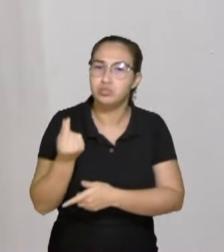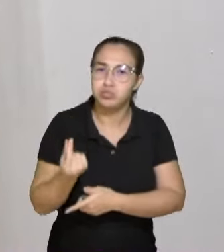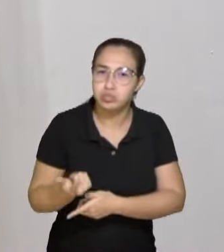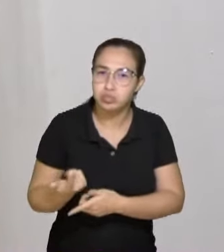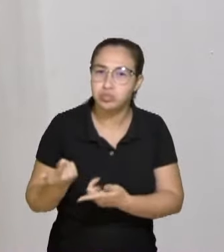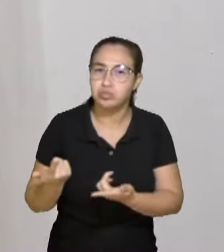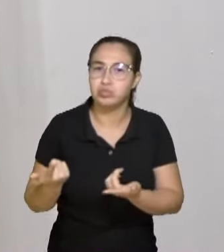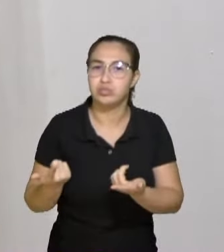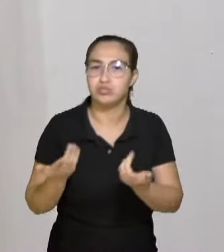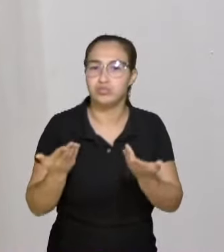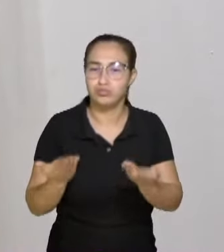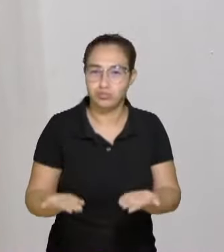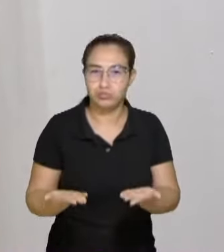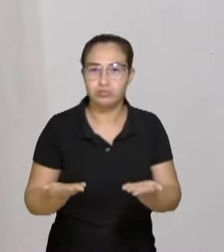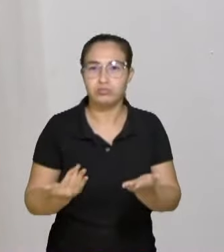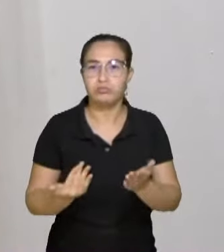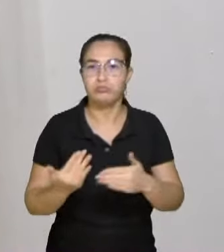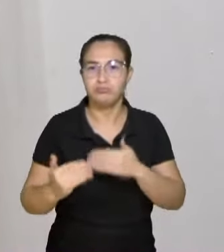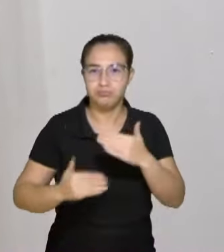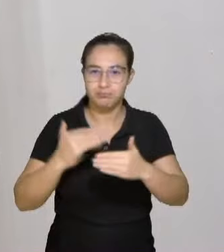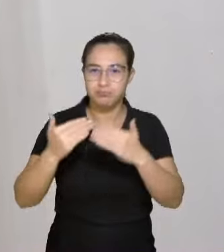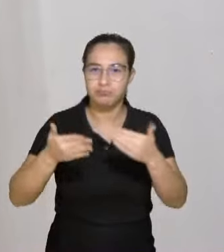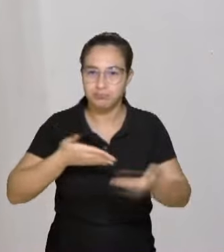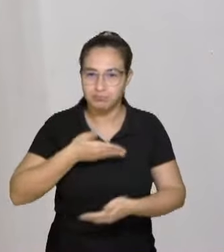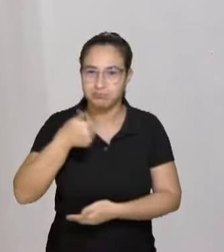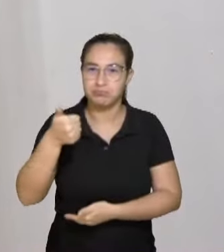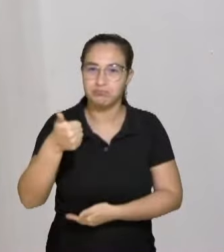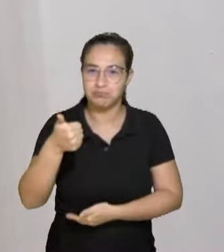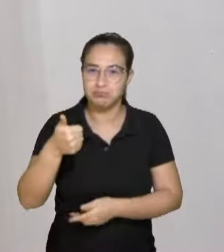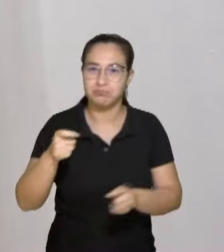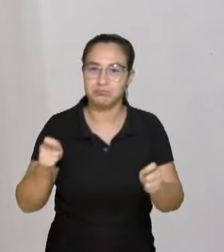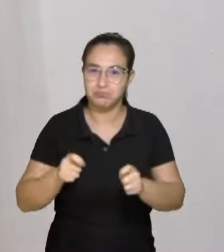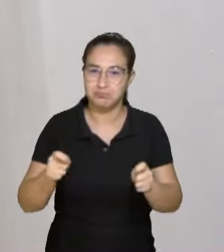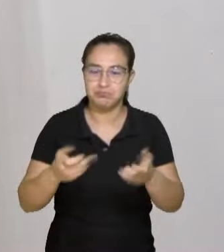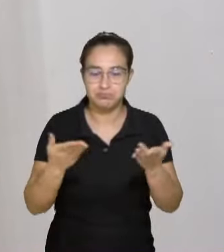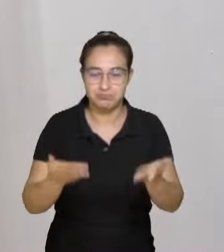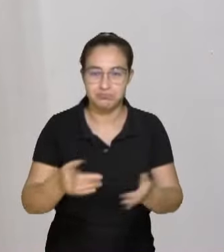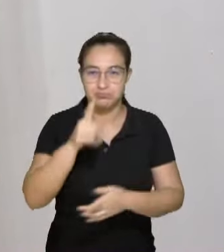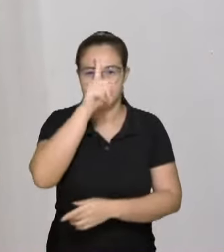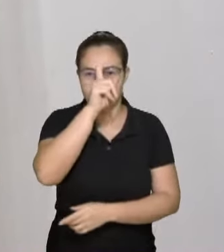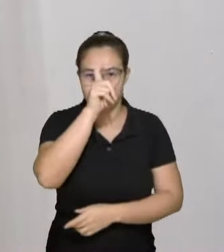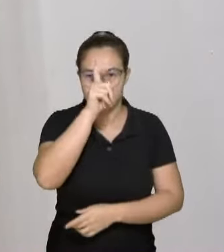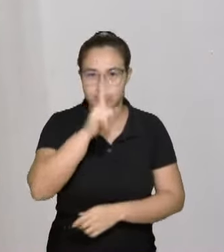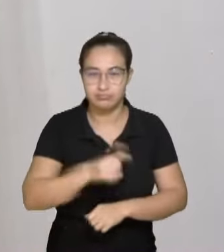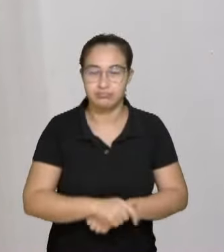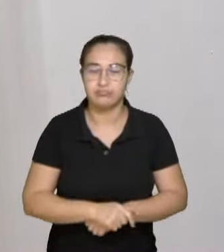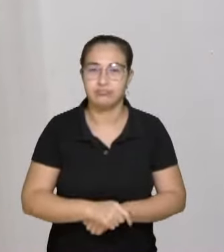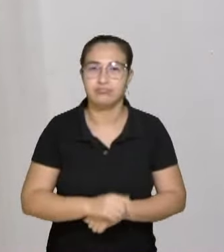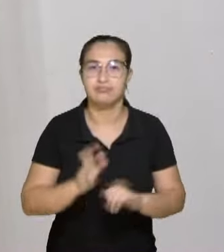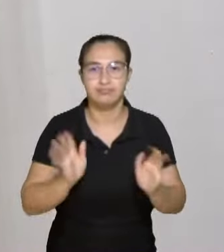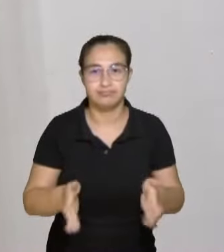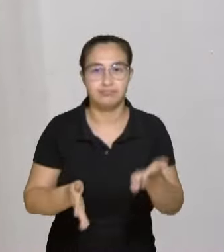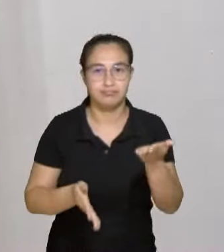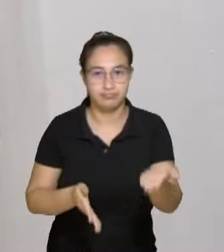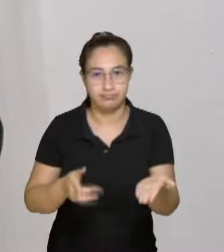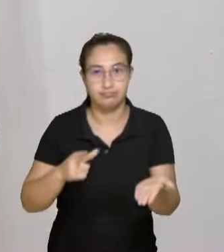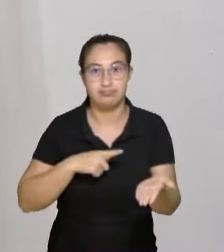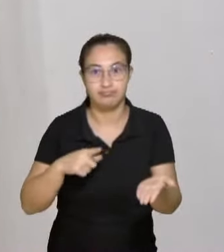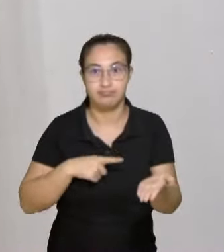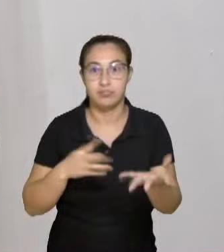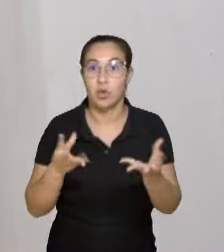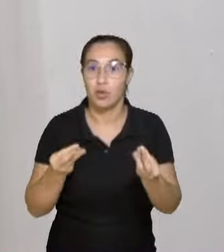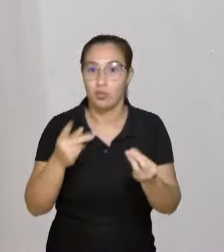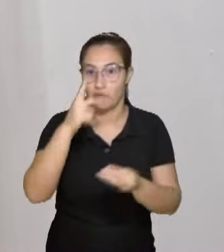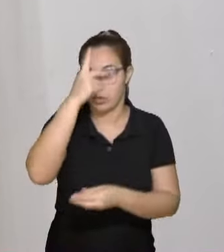para, cada vez mais, um melhor funcionamento daquele hospital que, como disse anteriormente, acolhe, é